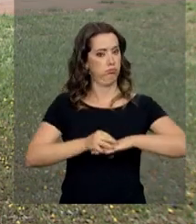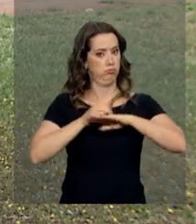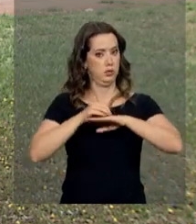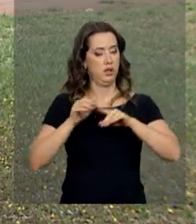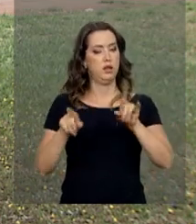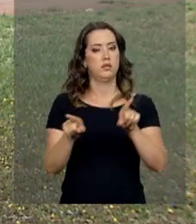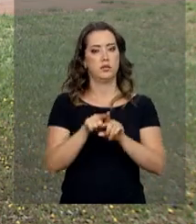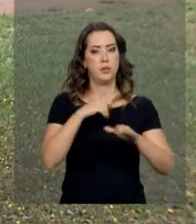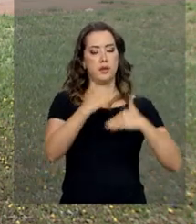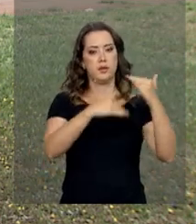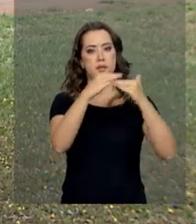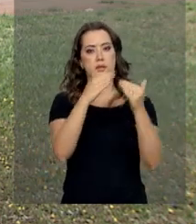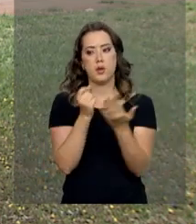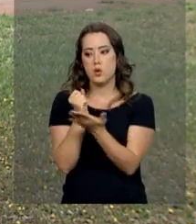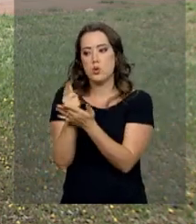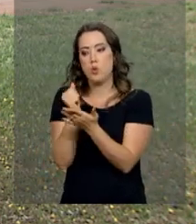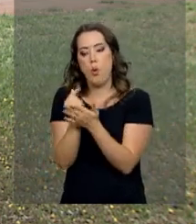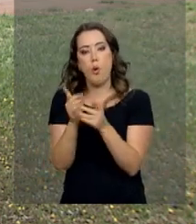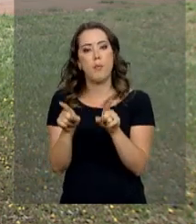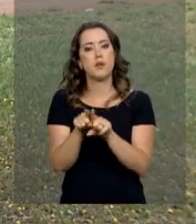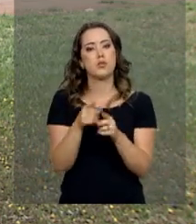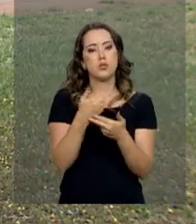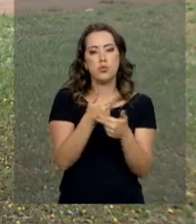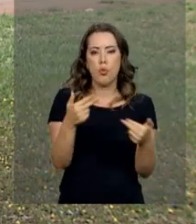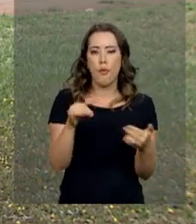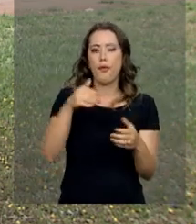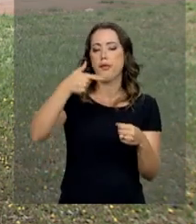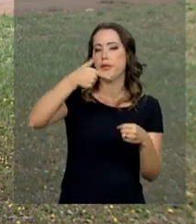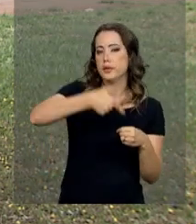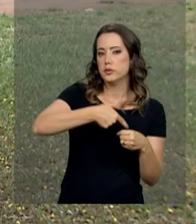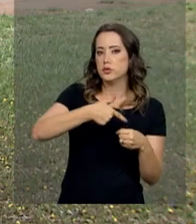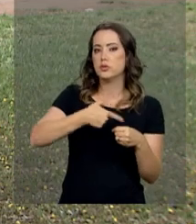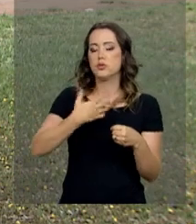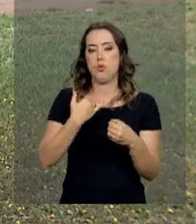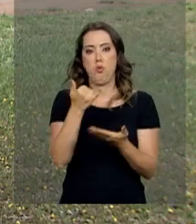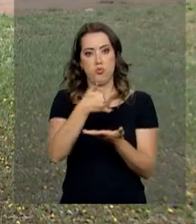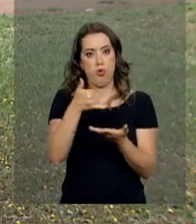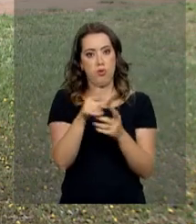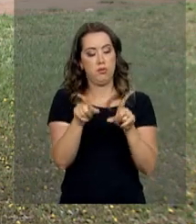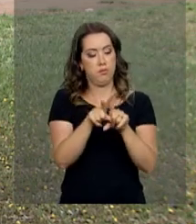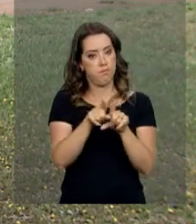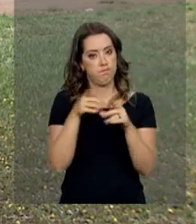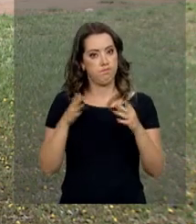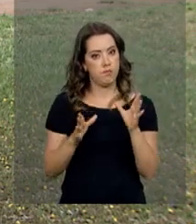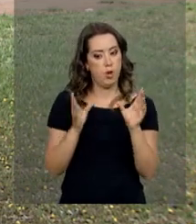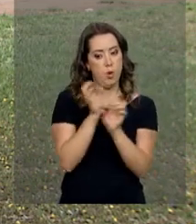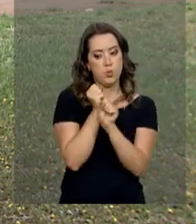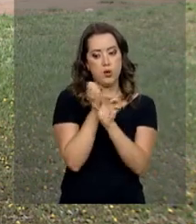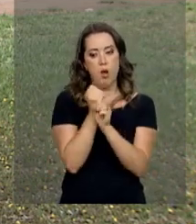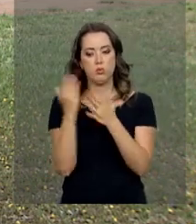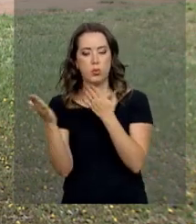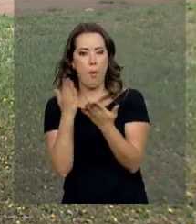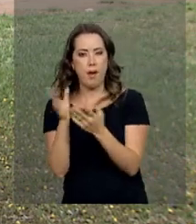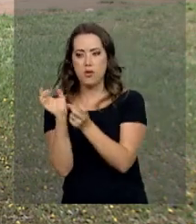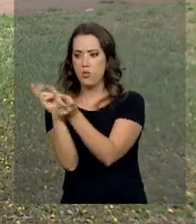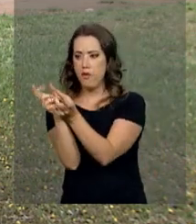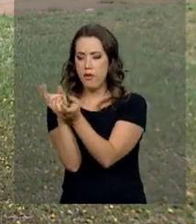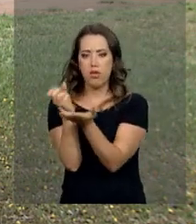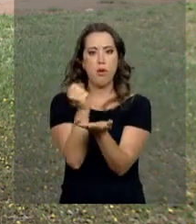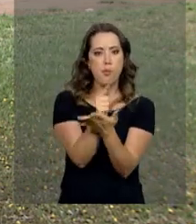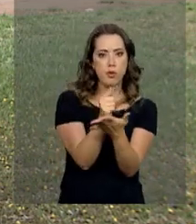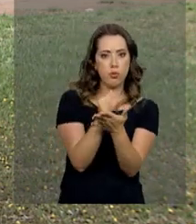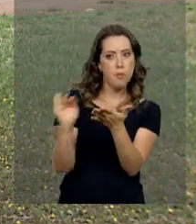as importações, especialmente de combustíveis e de lubrificantes. O saldo da balança comercial do país,